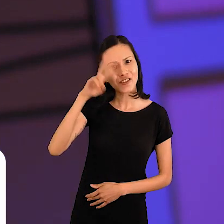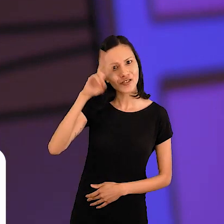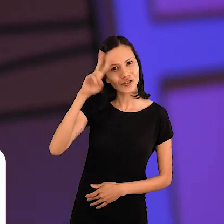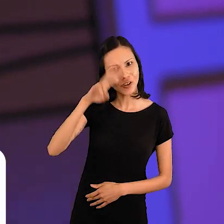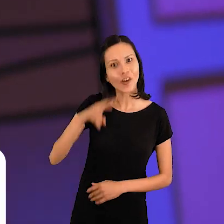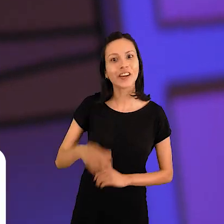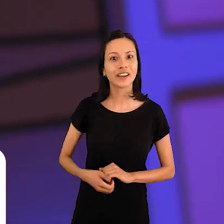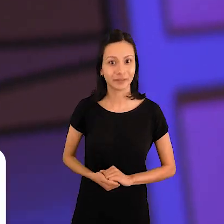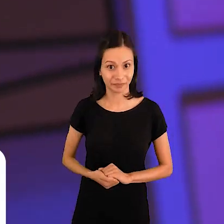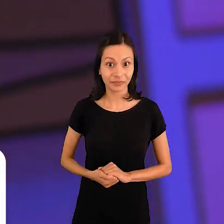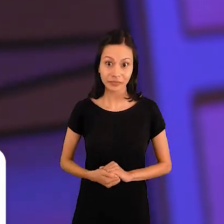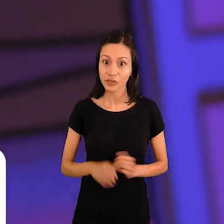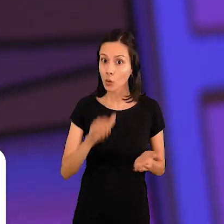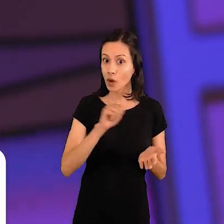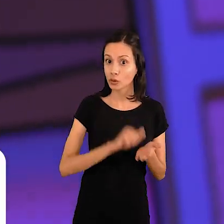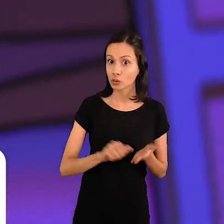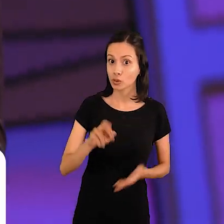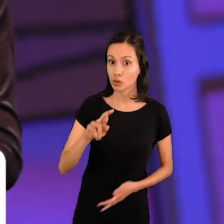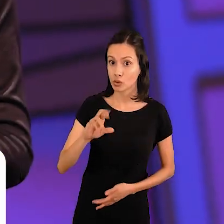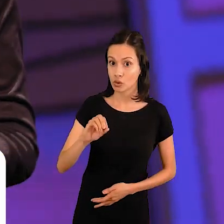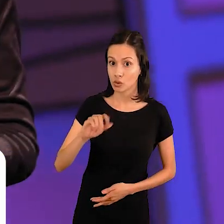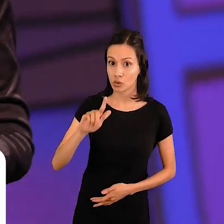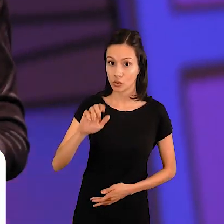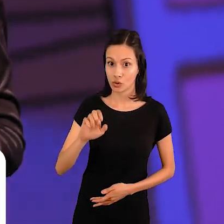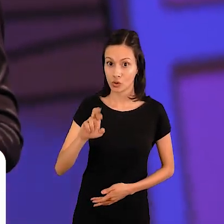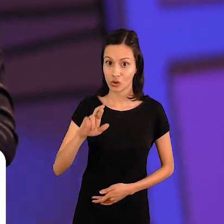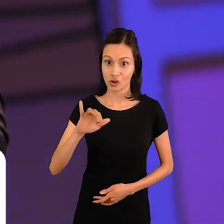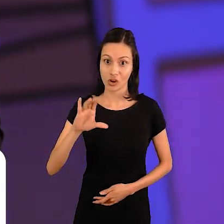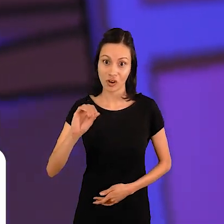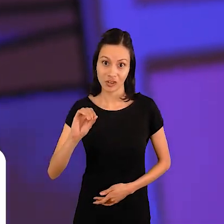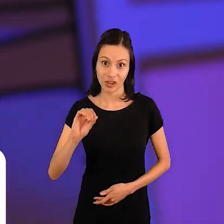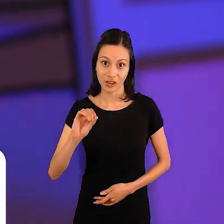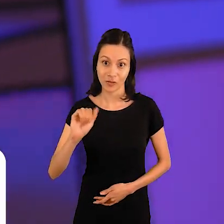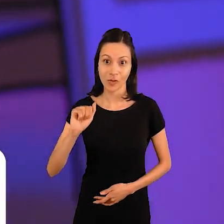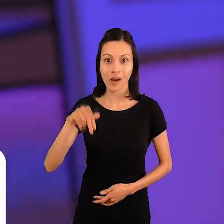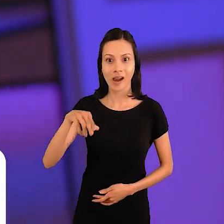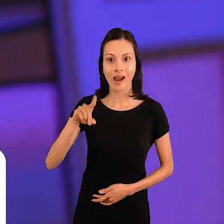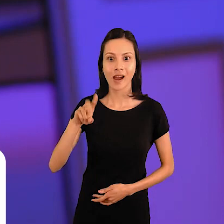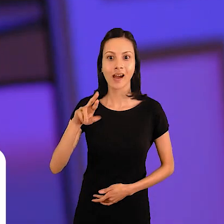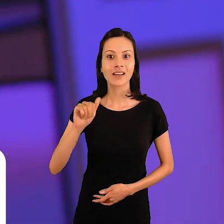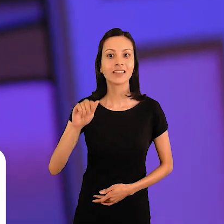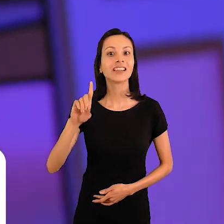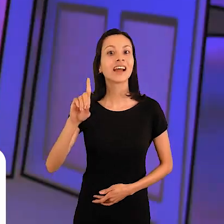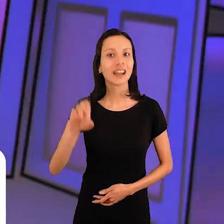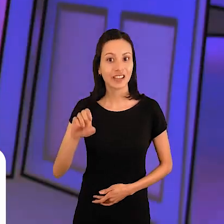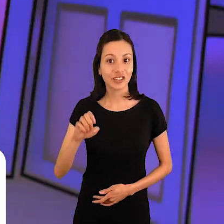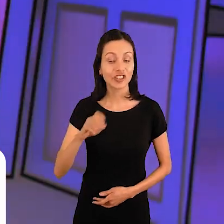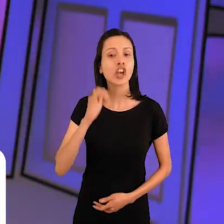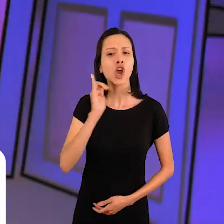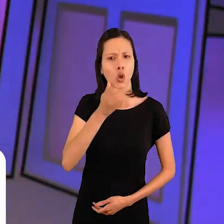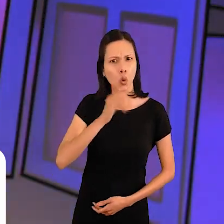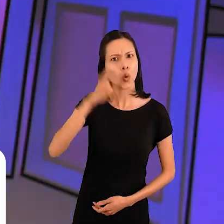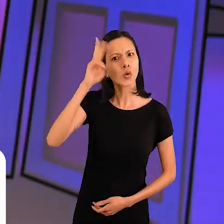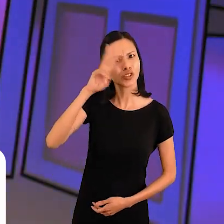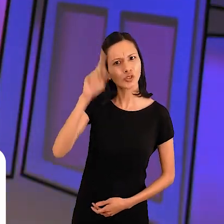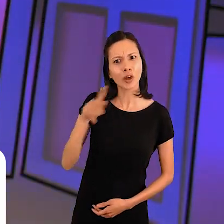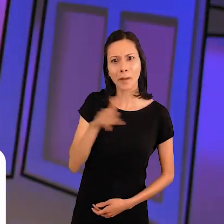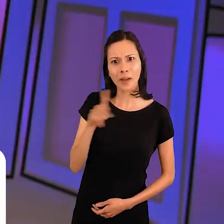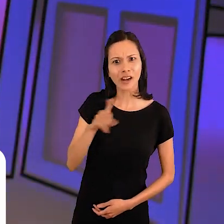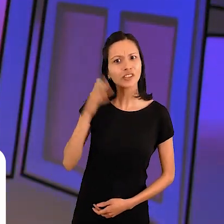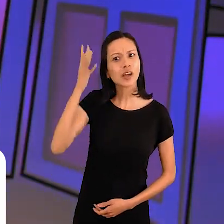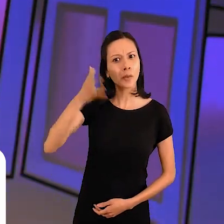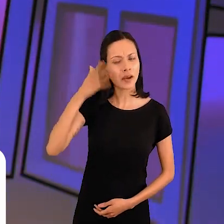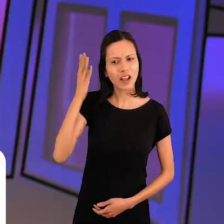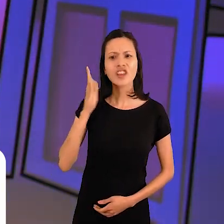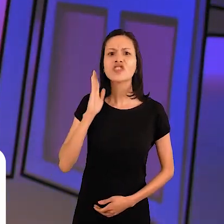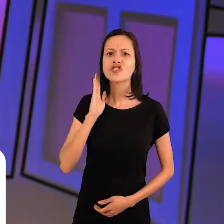Rogério Andrade é um professor, contador de histórias, palestrantes, e já esteve em vários países